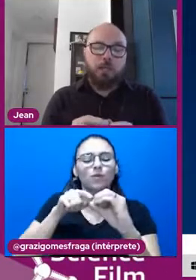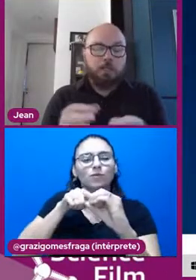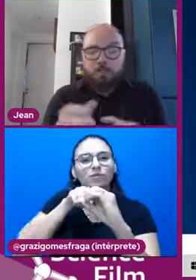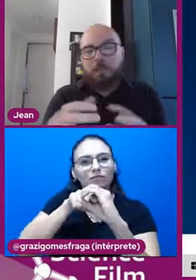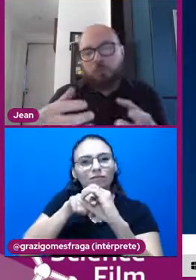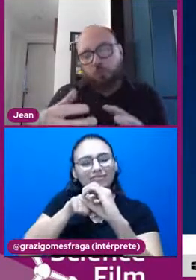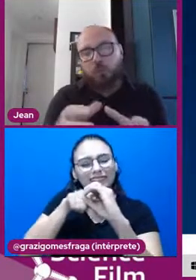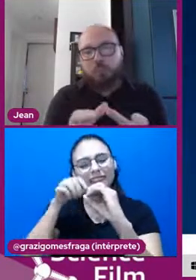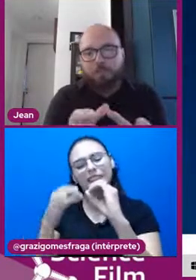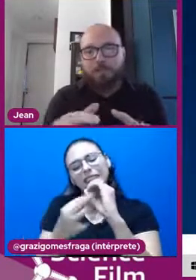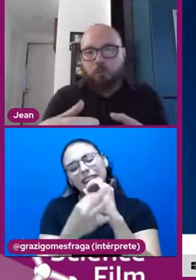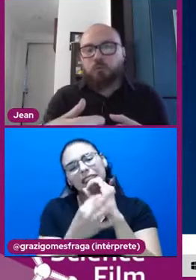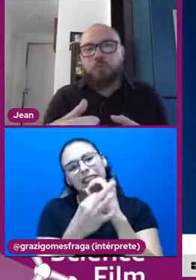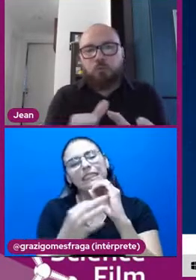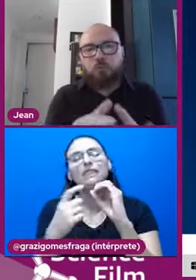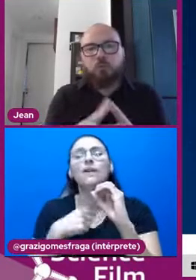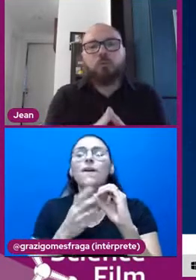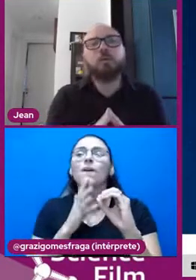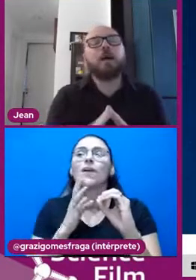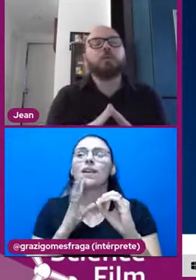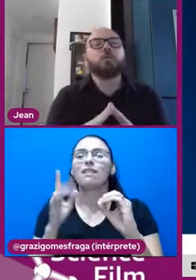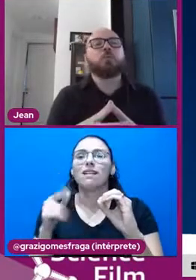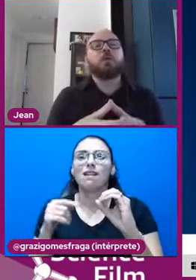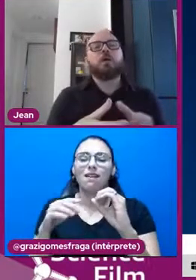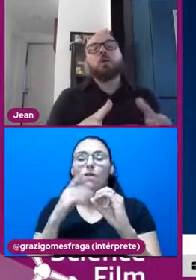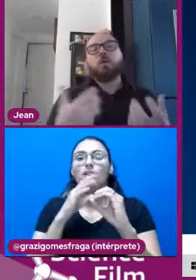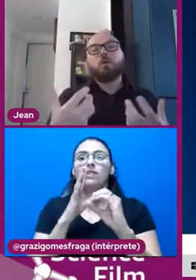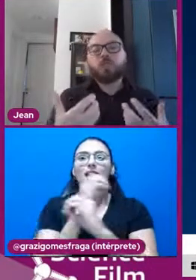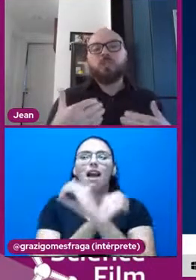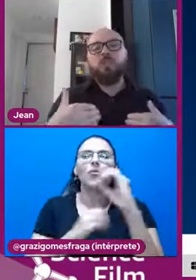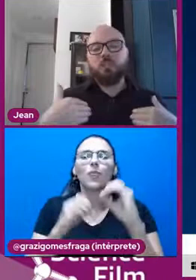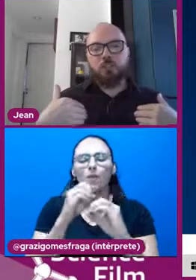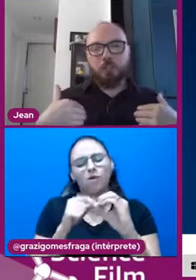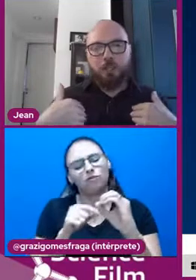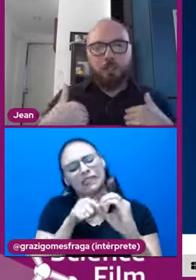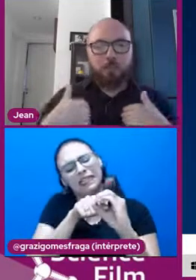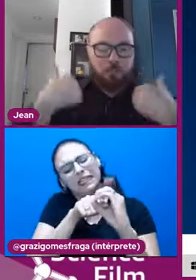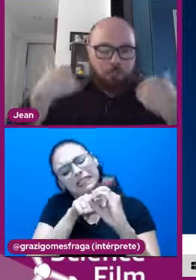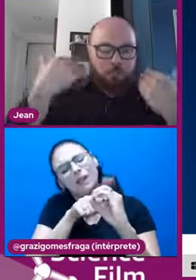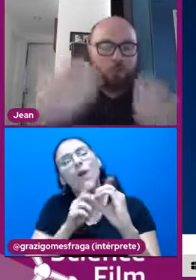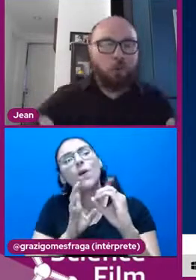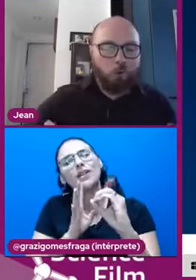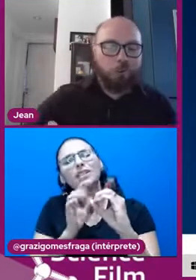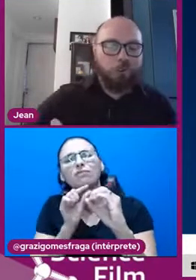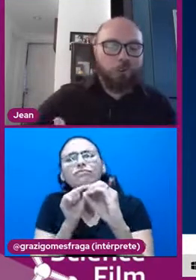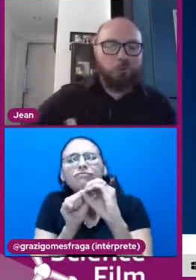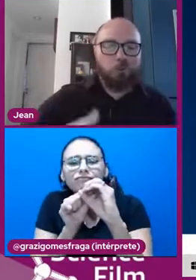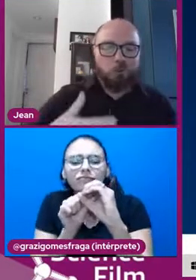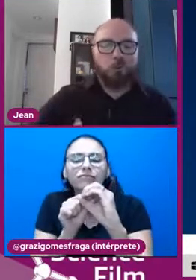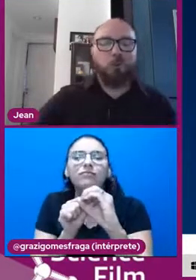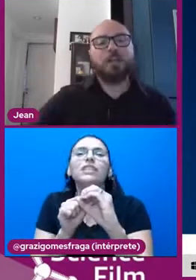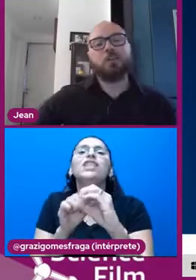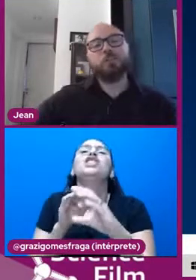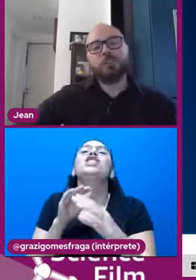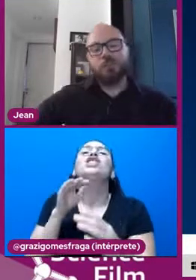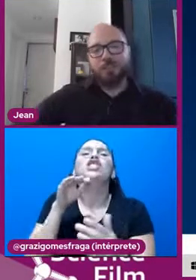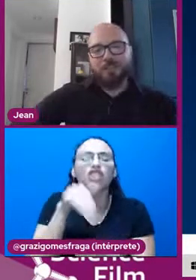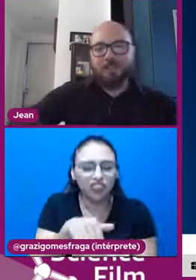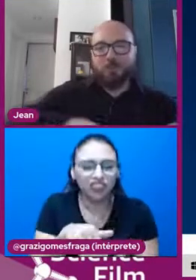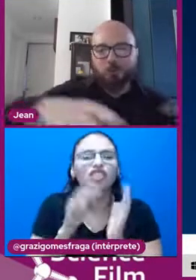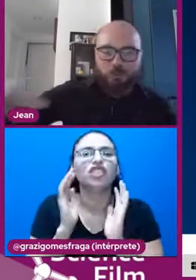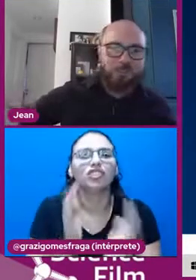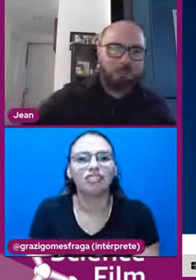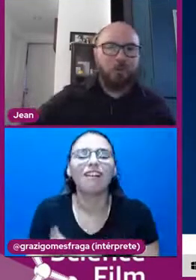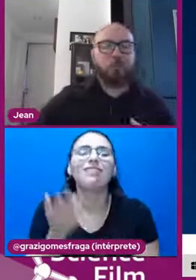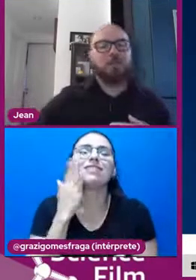Existia... A gente tinha o conhecimento até o centro do núcleo do átomo, né? Hoje em dia, gente já chegou ao centro do núcleo do átomo, a gente